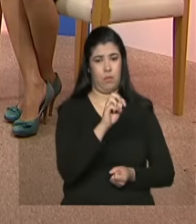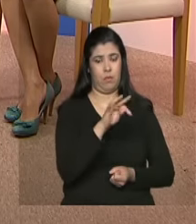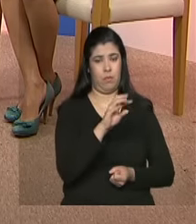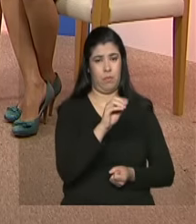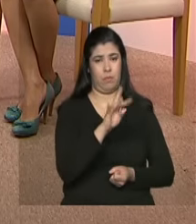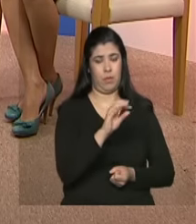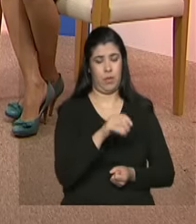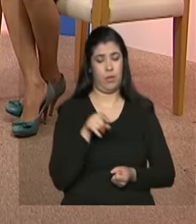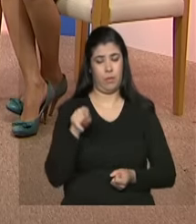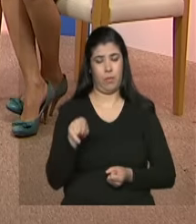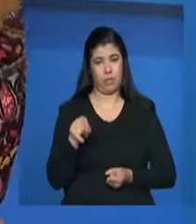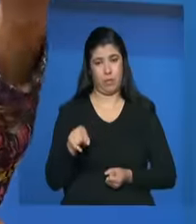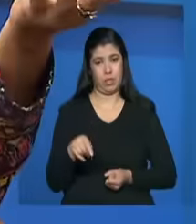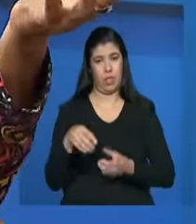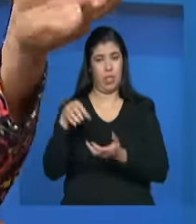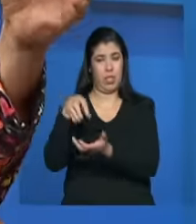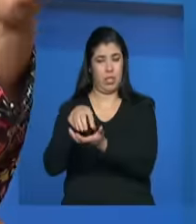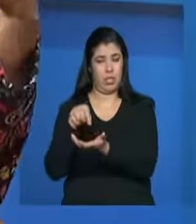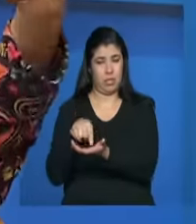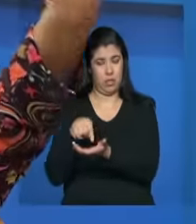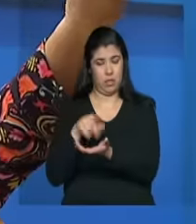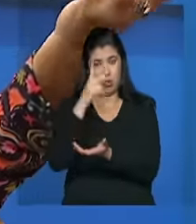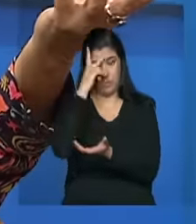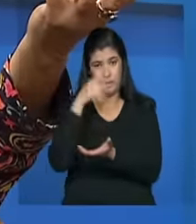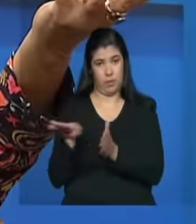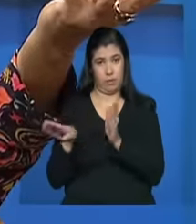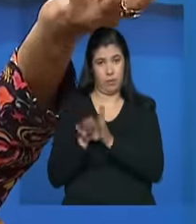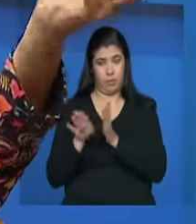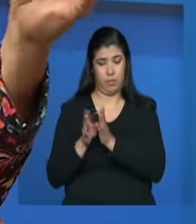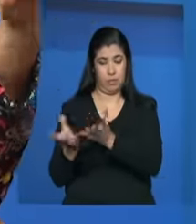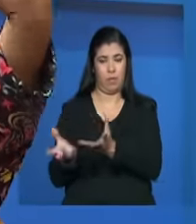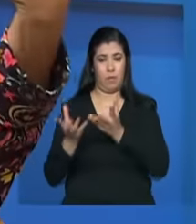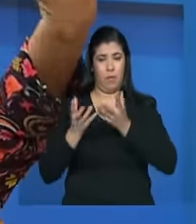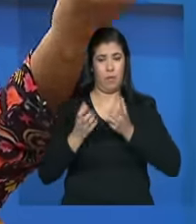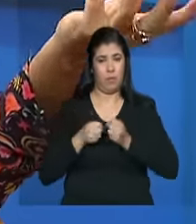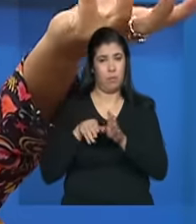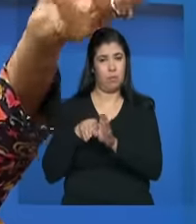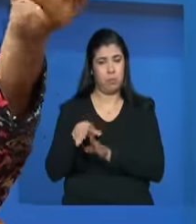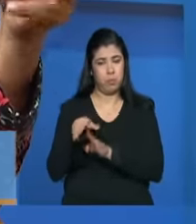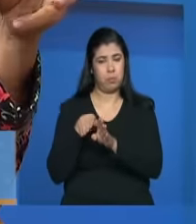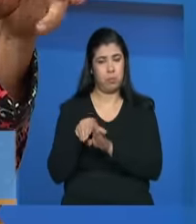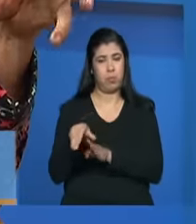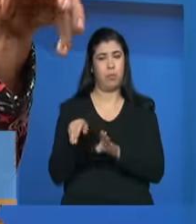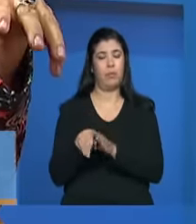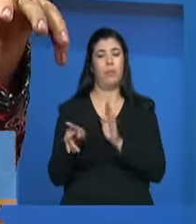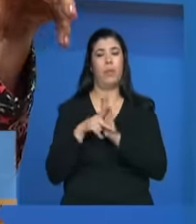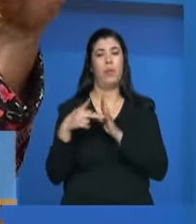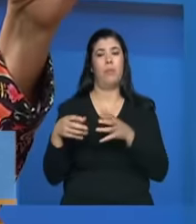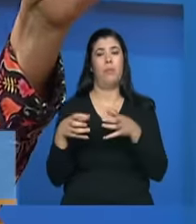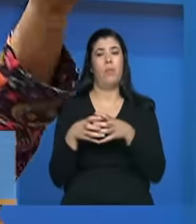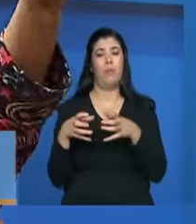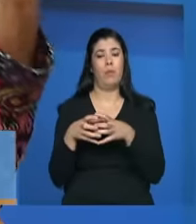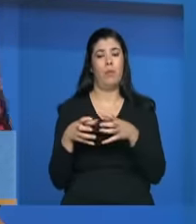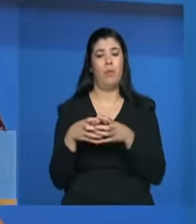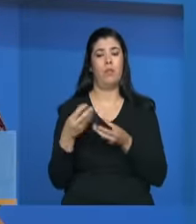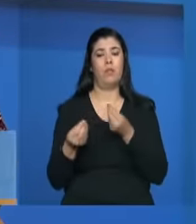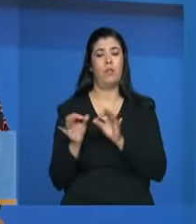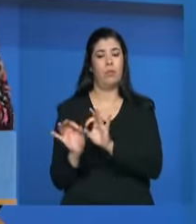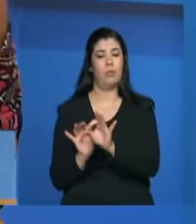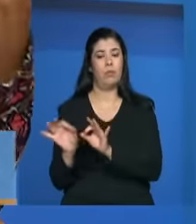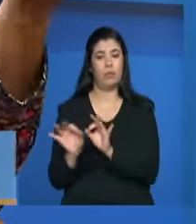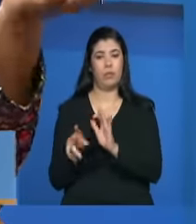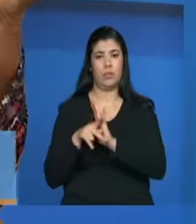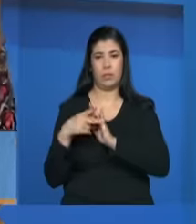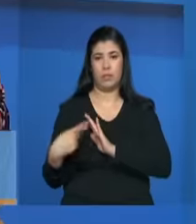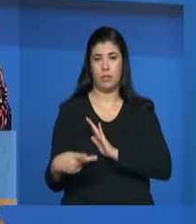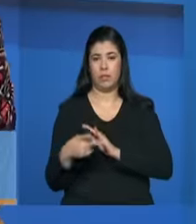onde a pessoa ela chega ela recebe todas as orientações tem uma equipe também que trabalha nessa questão da reconstrução